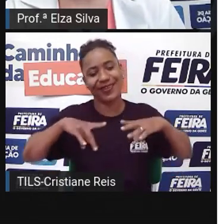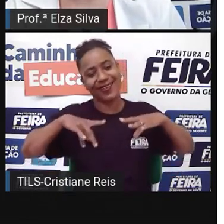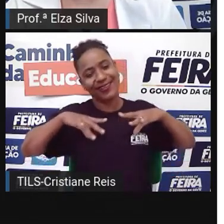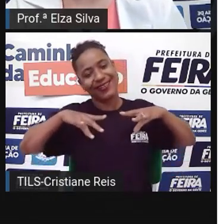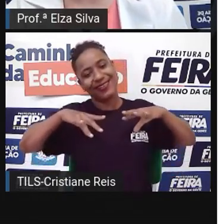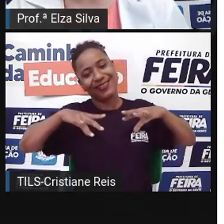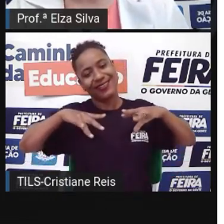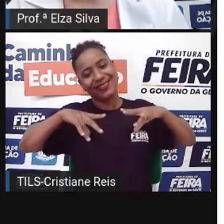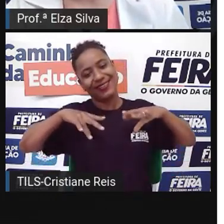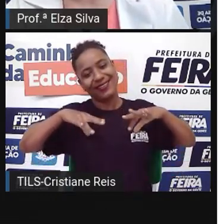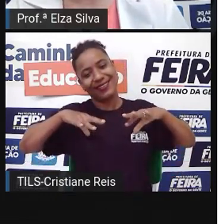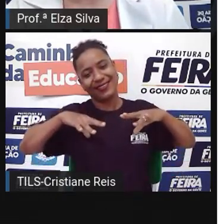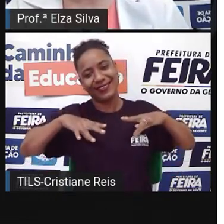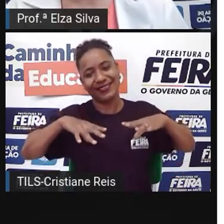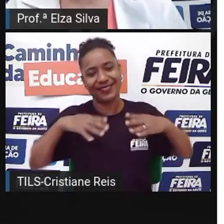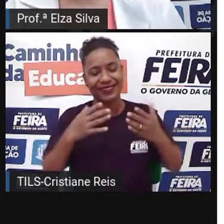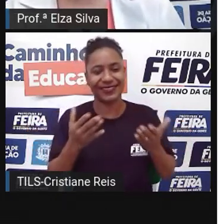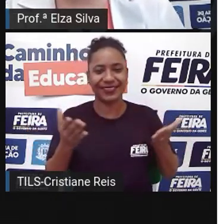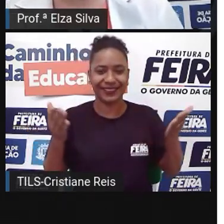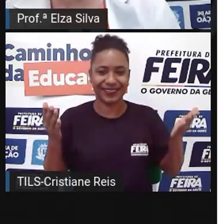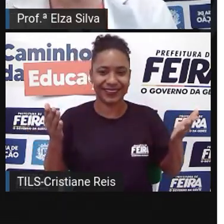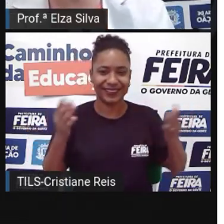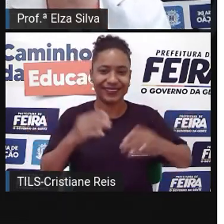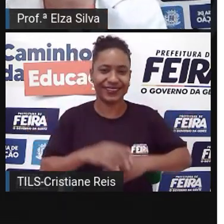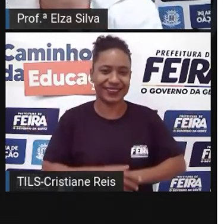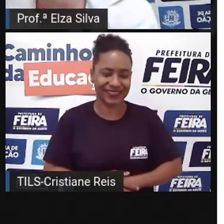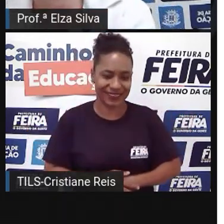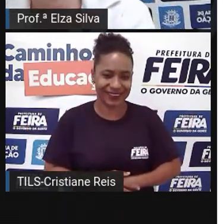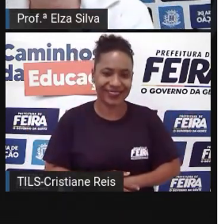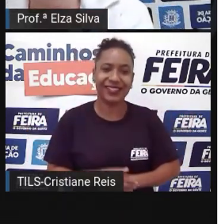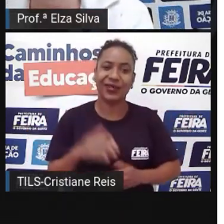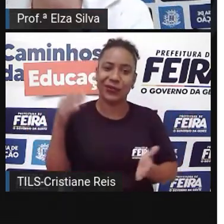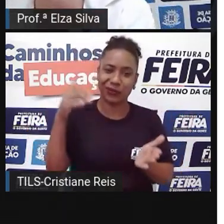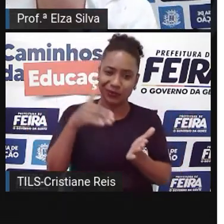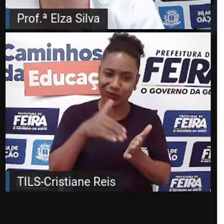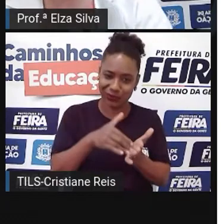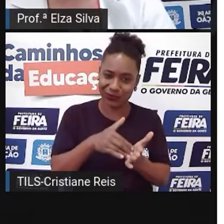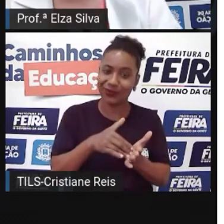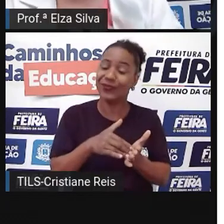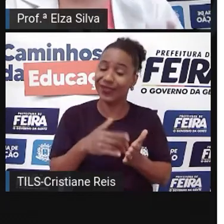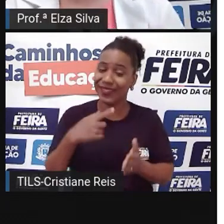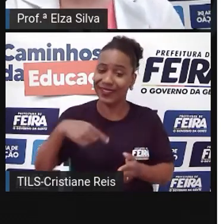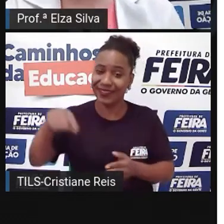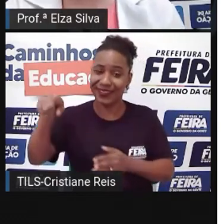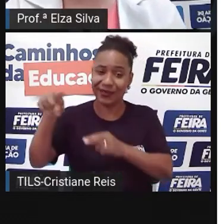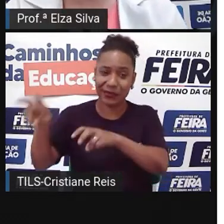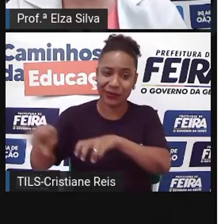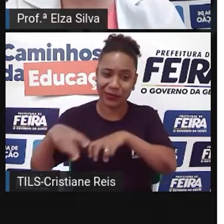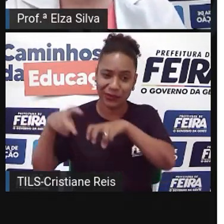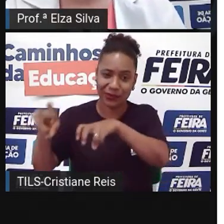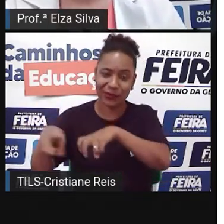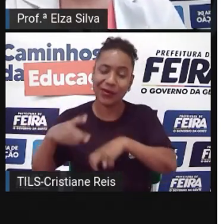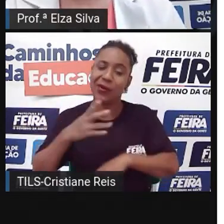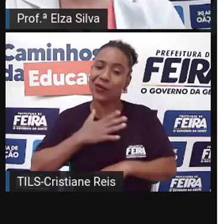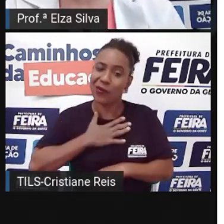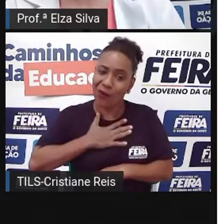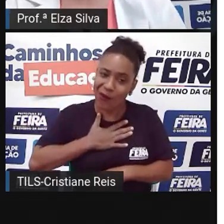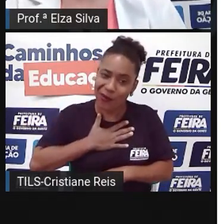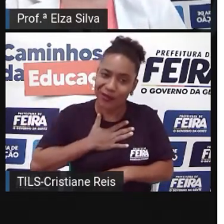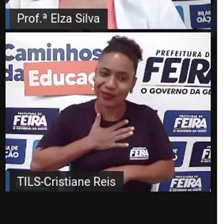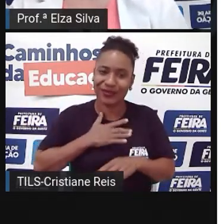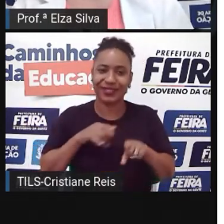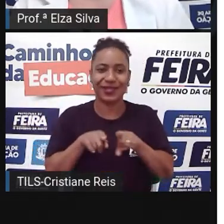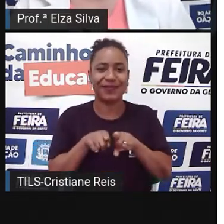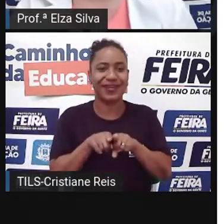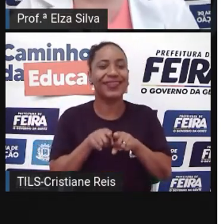E por fim To go to the countryside E para o campo Que é algo também Que eu gosto muito And you e os